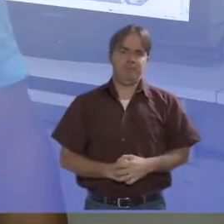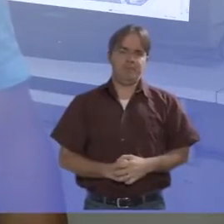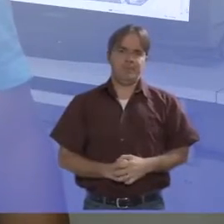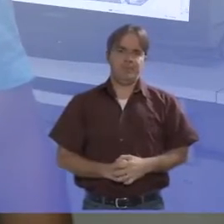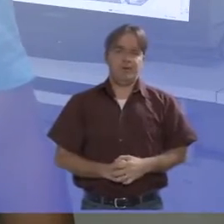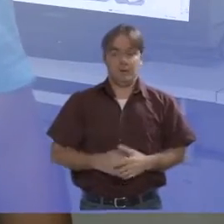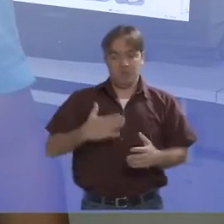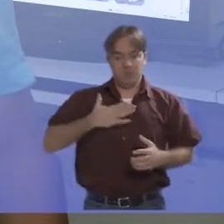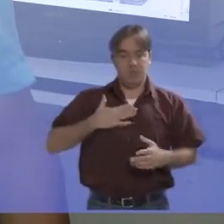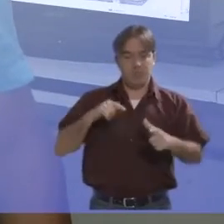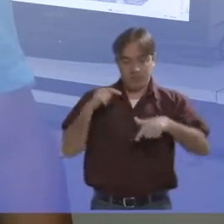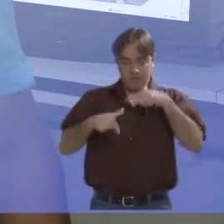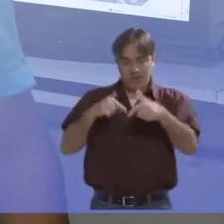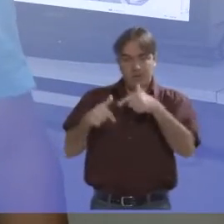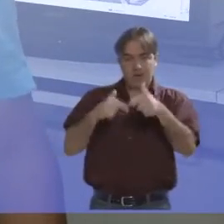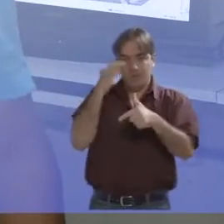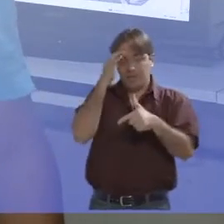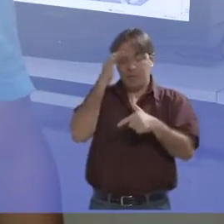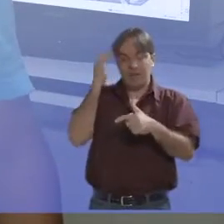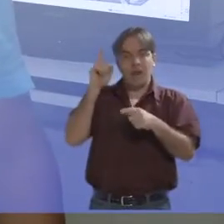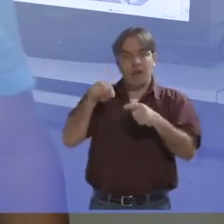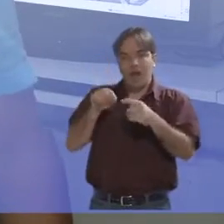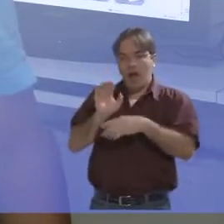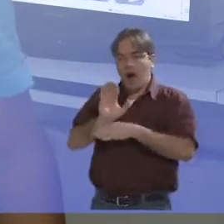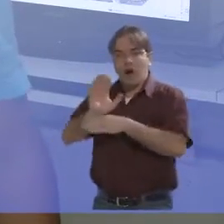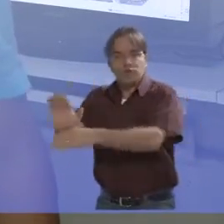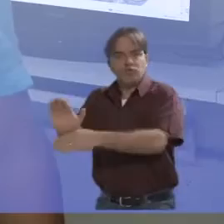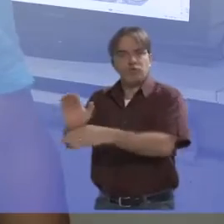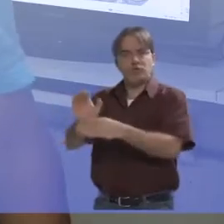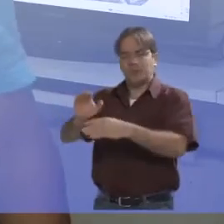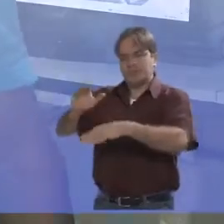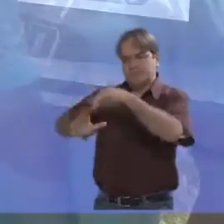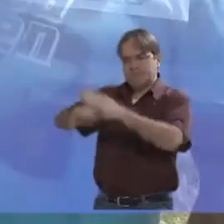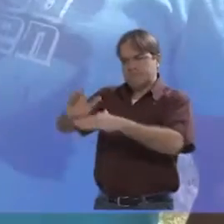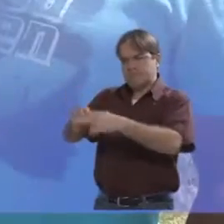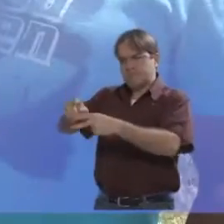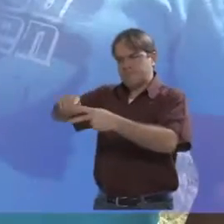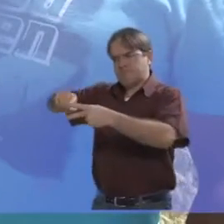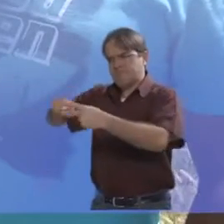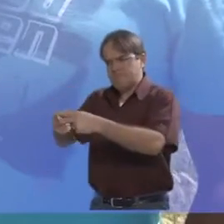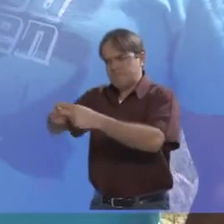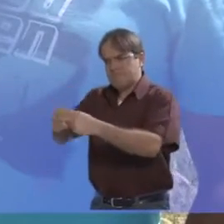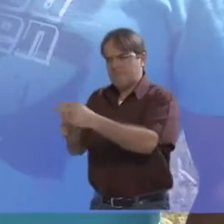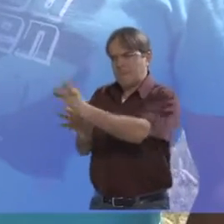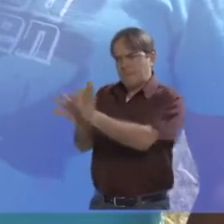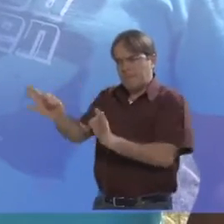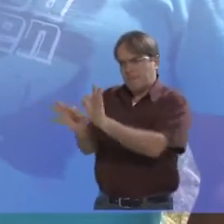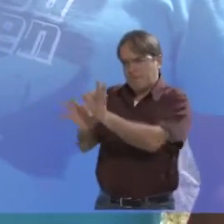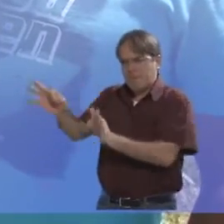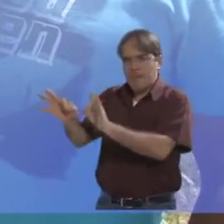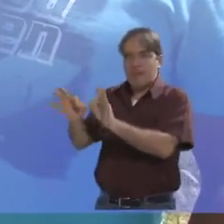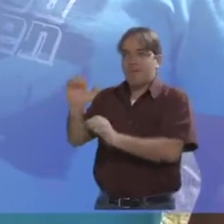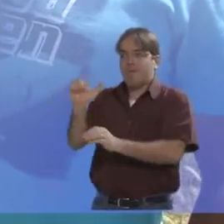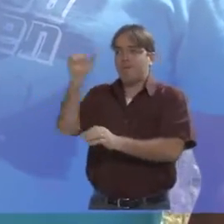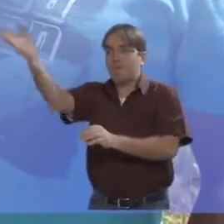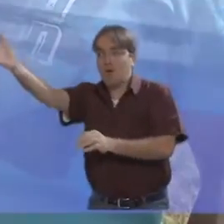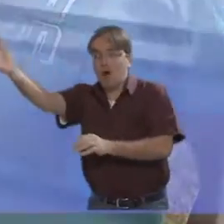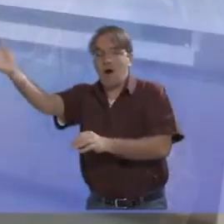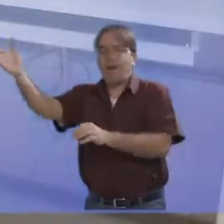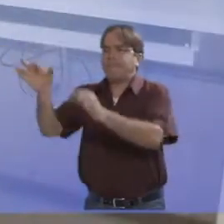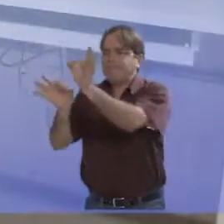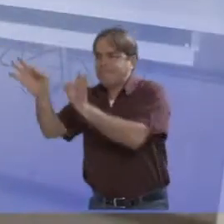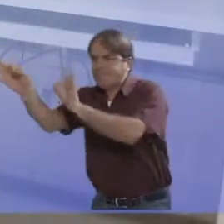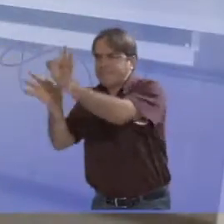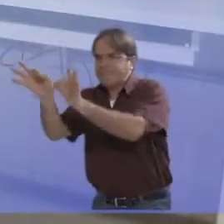consiste no apoio técnico, na parte de instrumentação, nós trabalhamos, atuamos na montagem dos equipamentos nas pesquisas de campo,